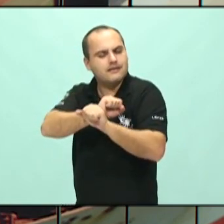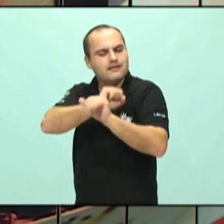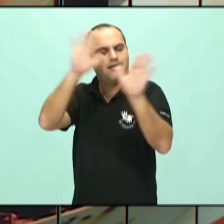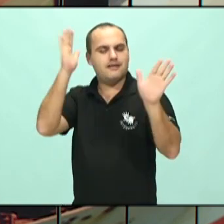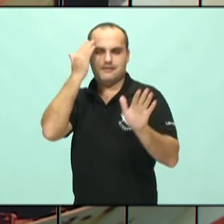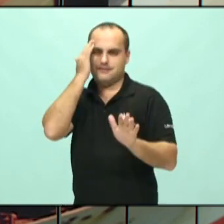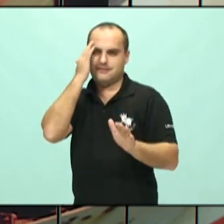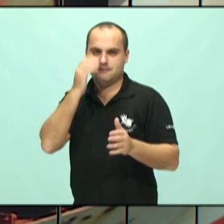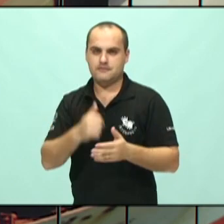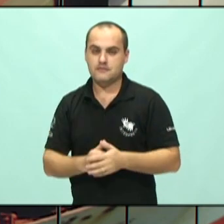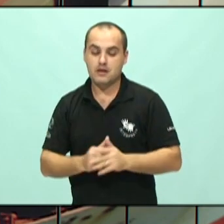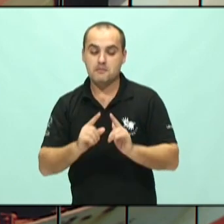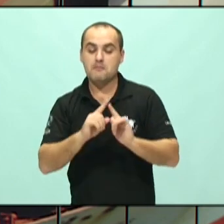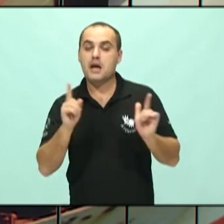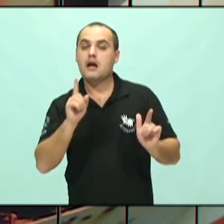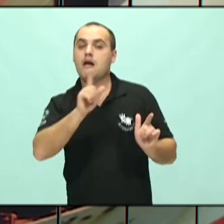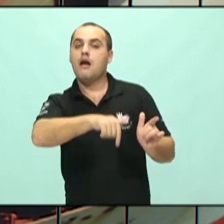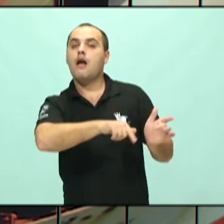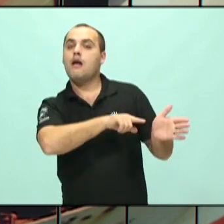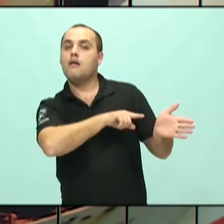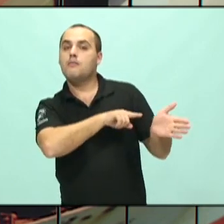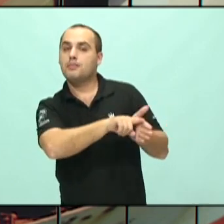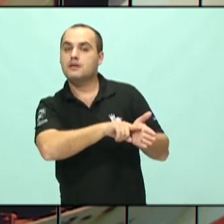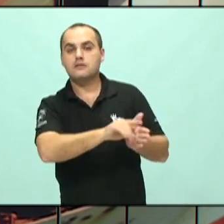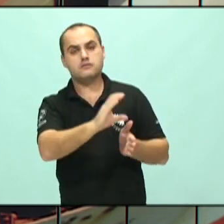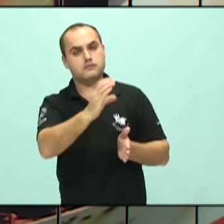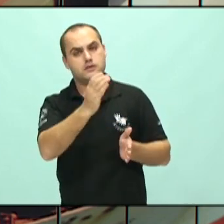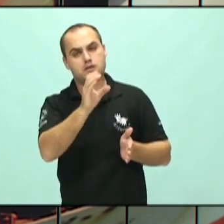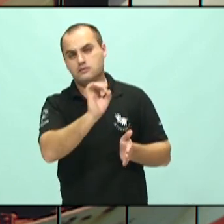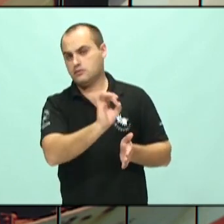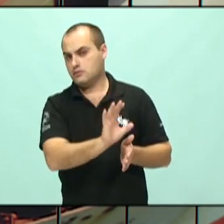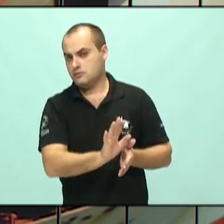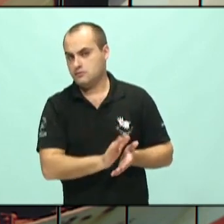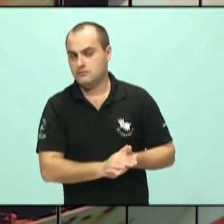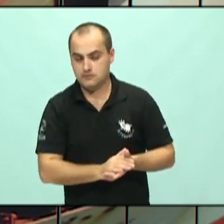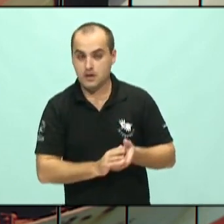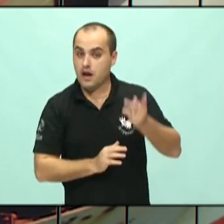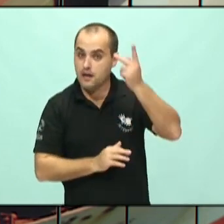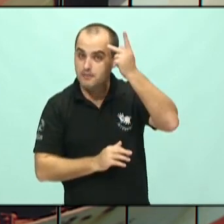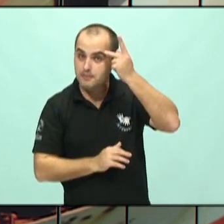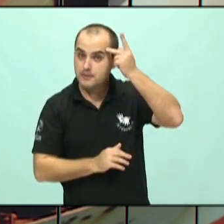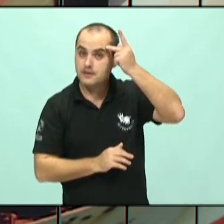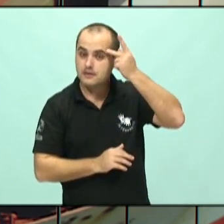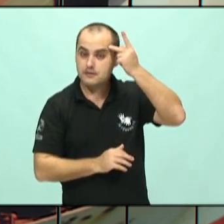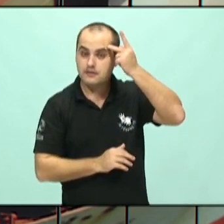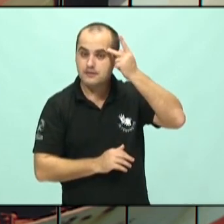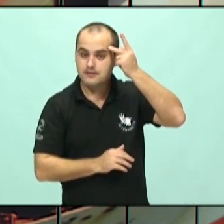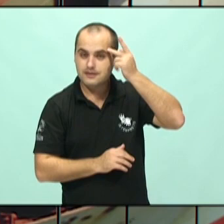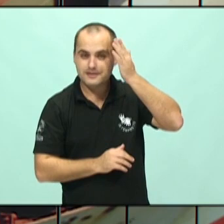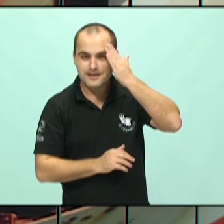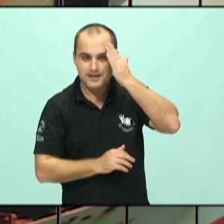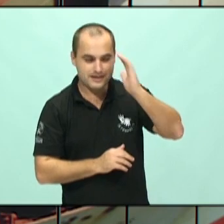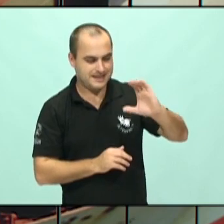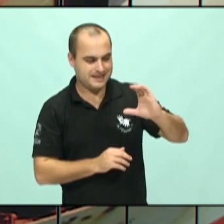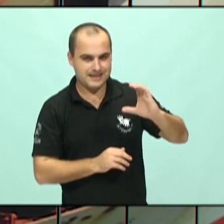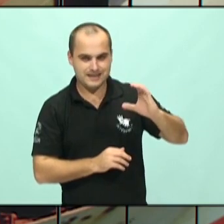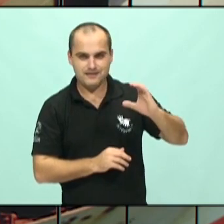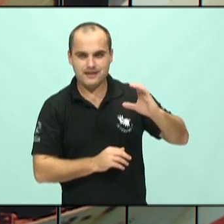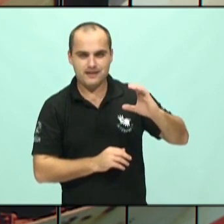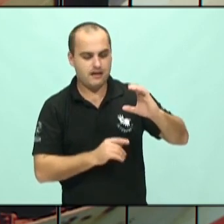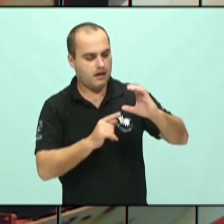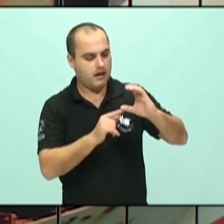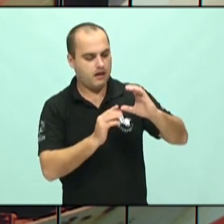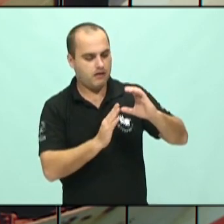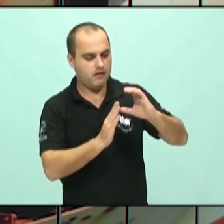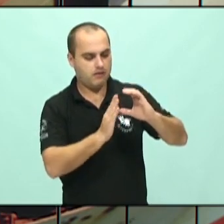científica, e é do entendimento de todos que a psiquiatria, ela passa um pouco da questão científica, porque a